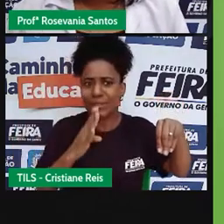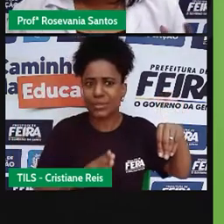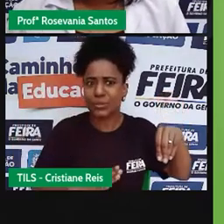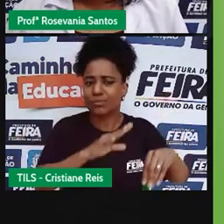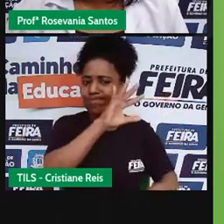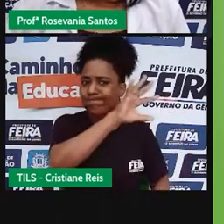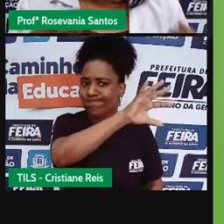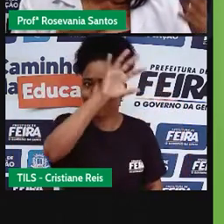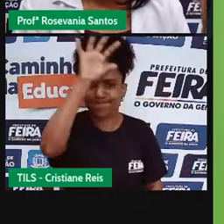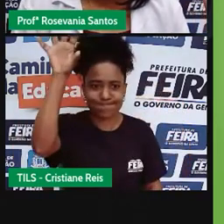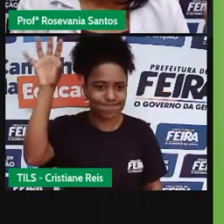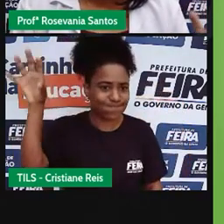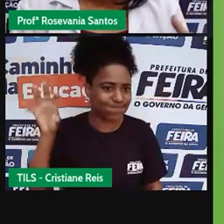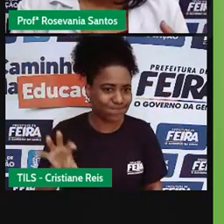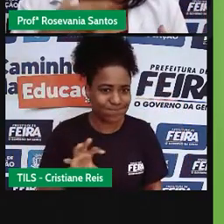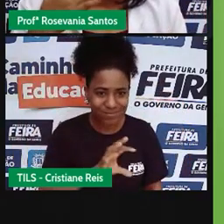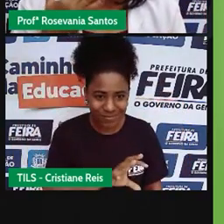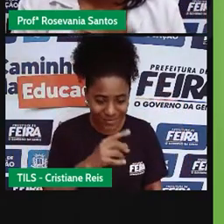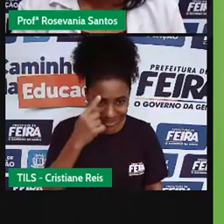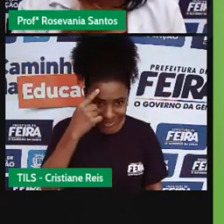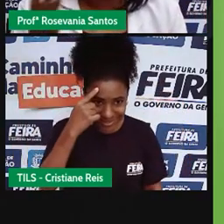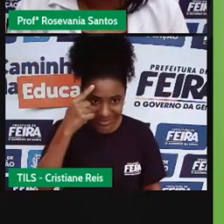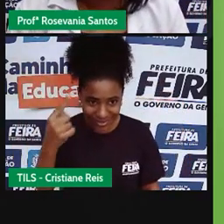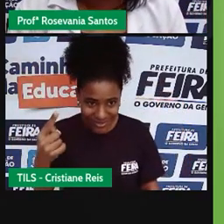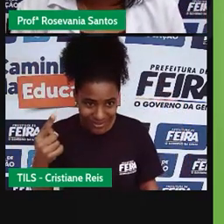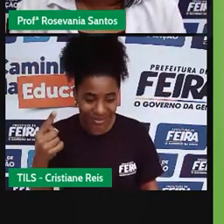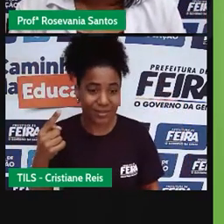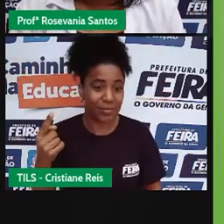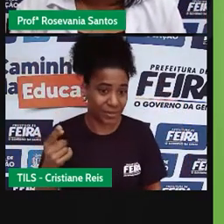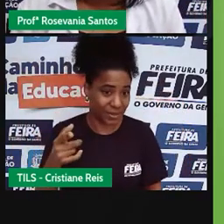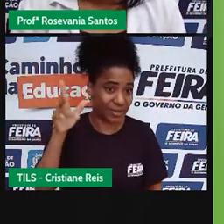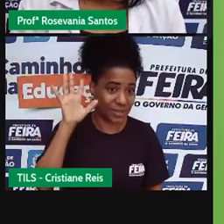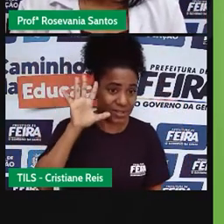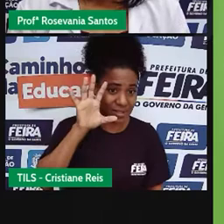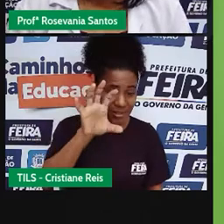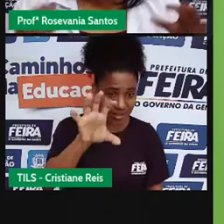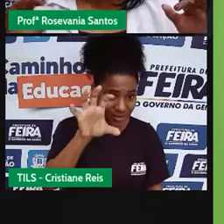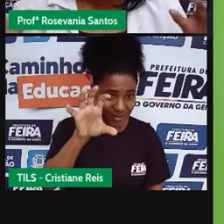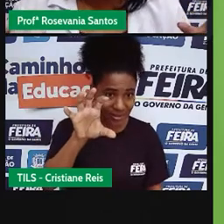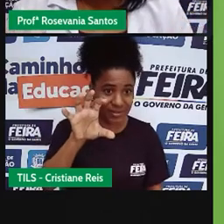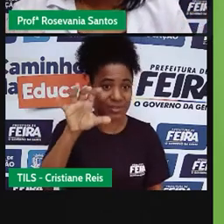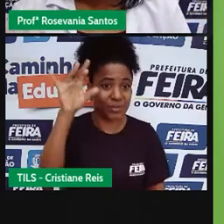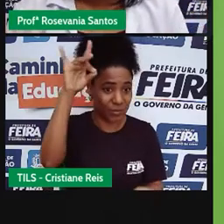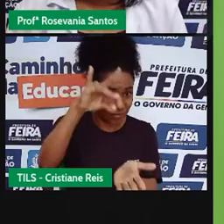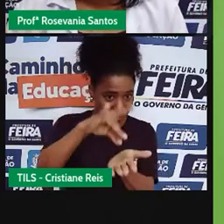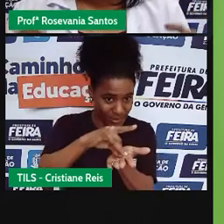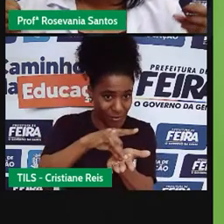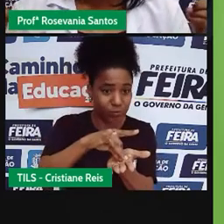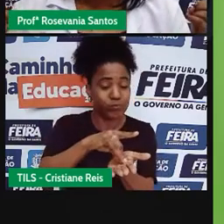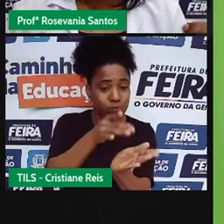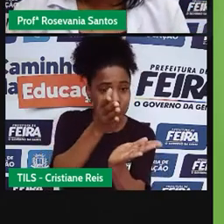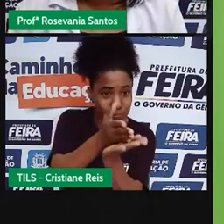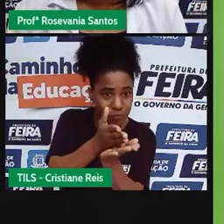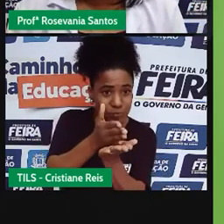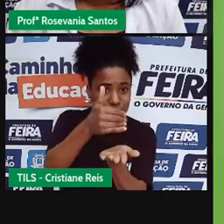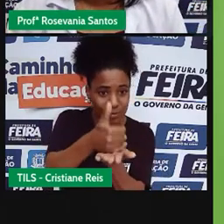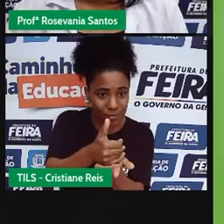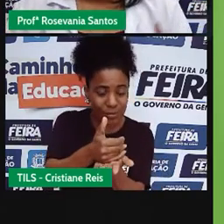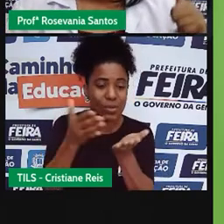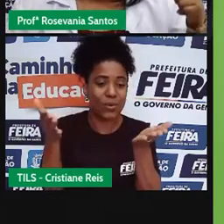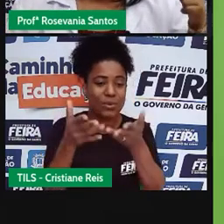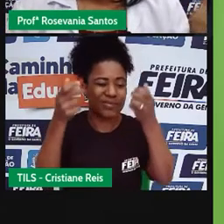das regiões. Hoje nós falamos da região oficial, que é nós vamos destrinchar hoje, falar de forma muito